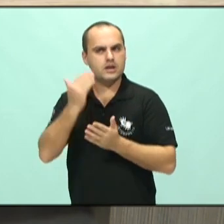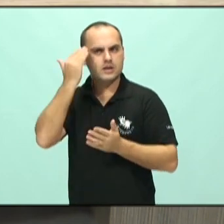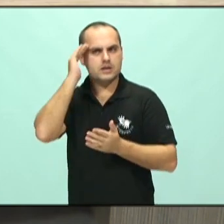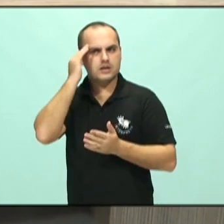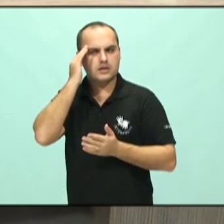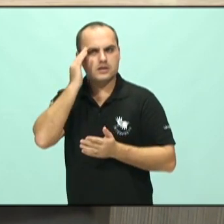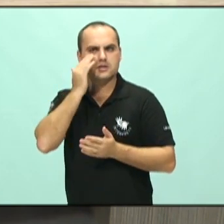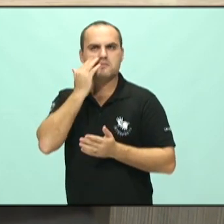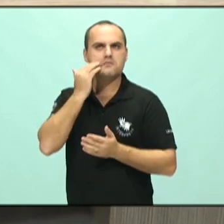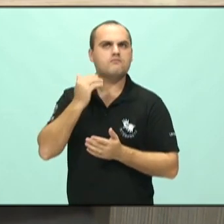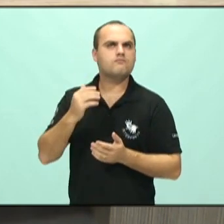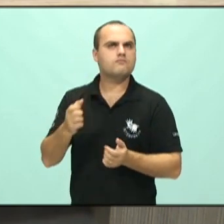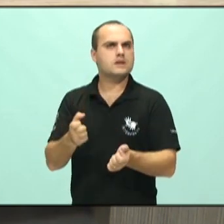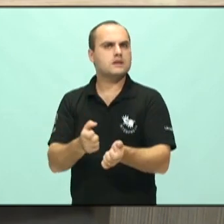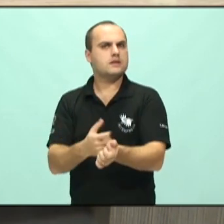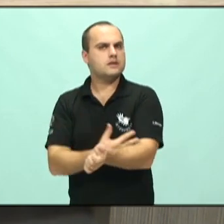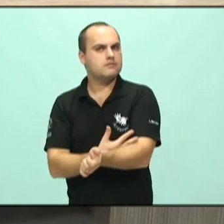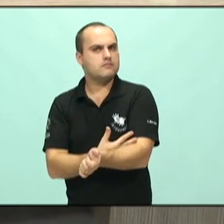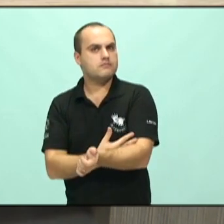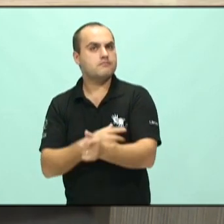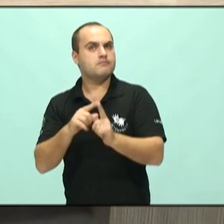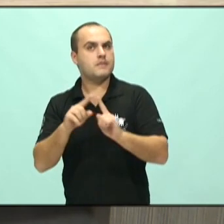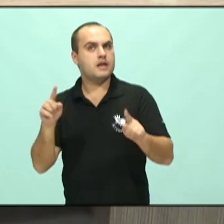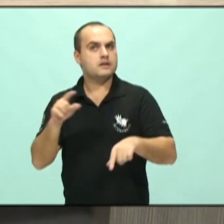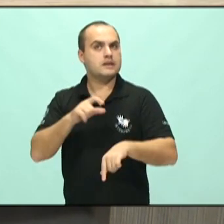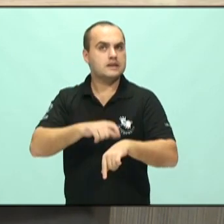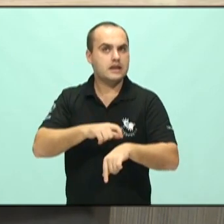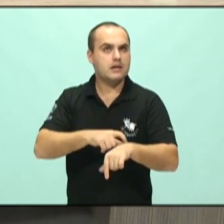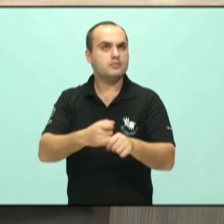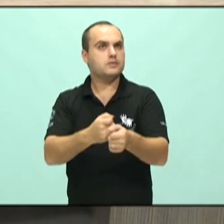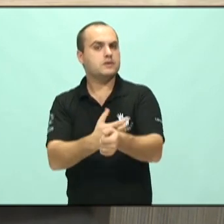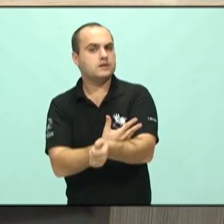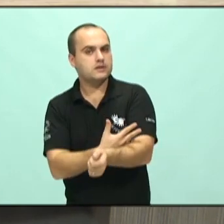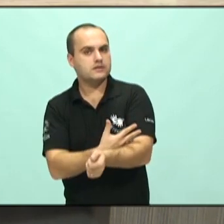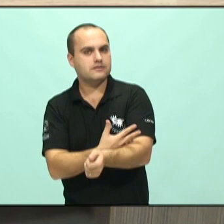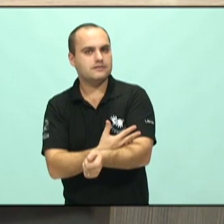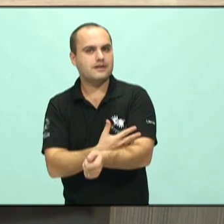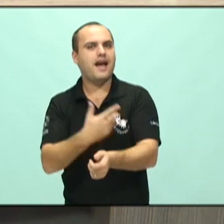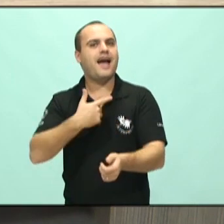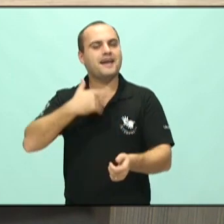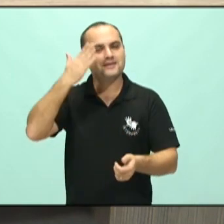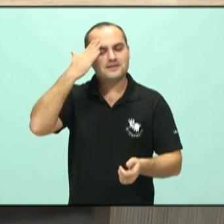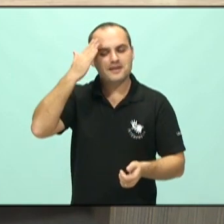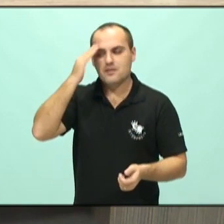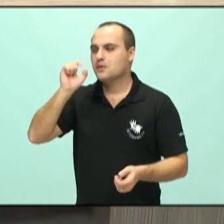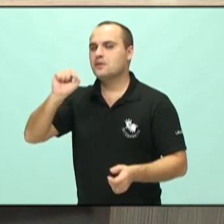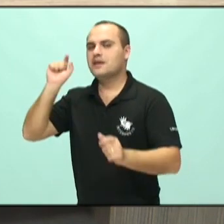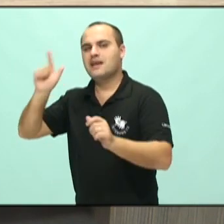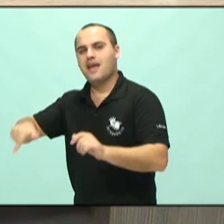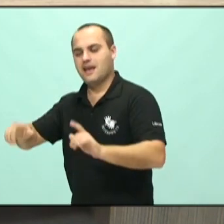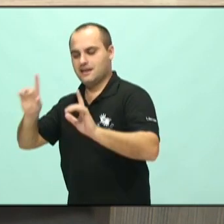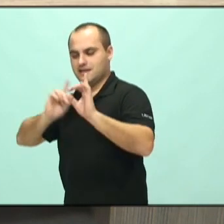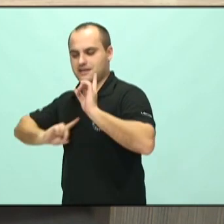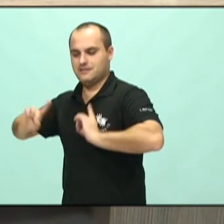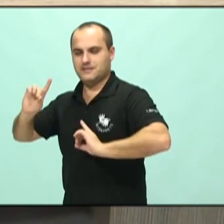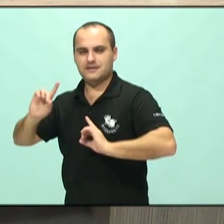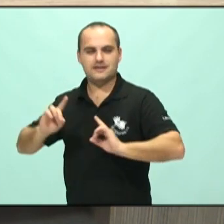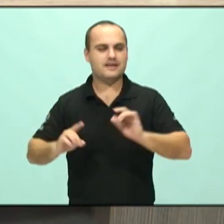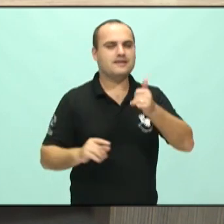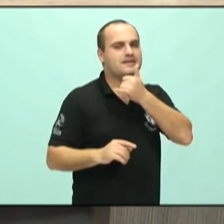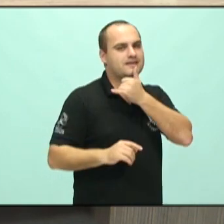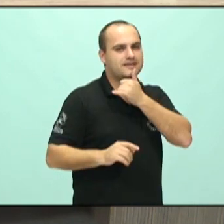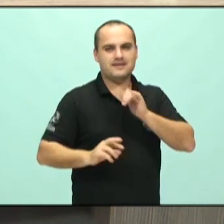intensidade do sentimento, mas o tempo do sentimento, aí sim você diferencia um quadro depressivo de uma tristeza normal.